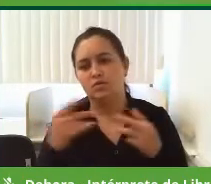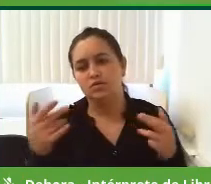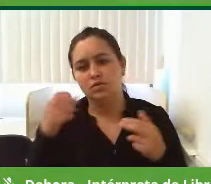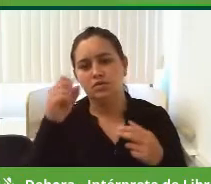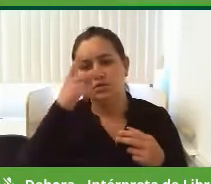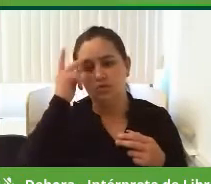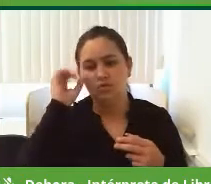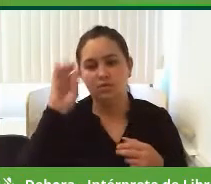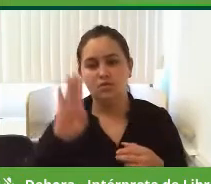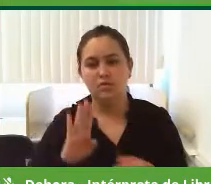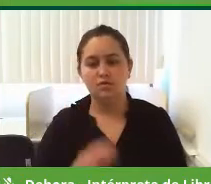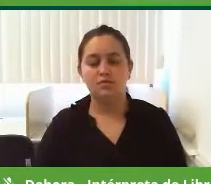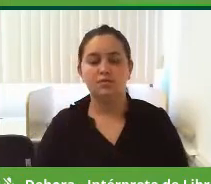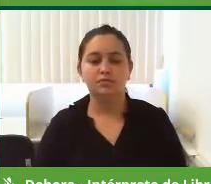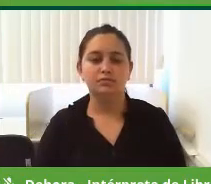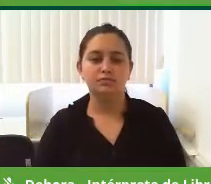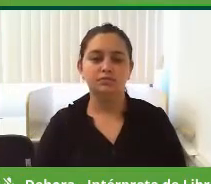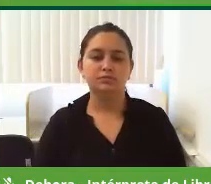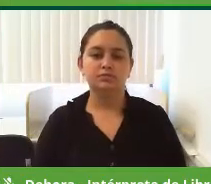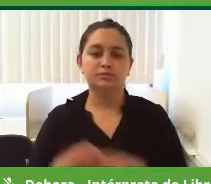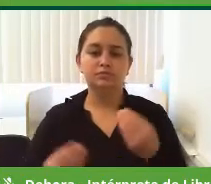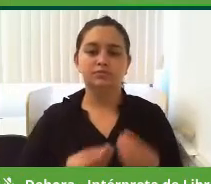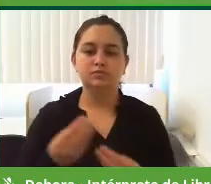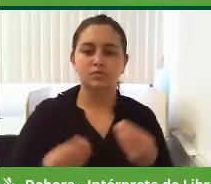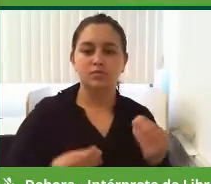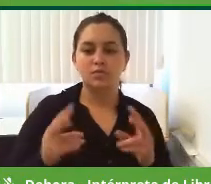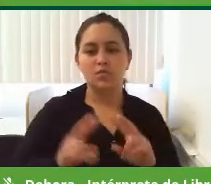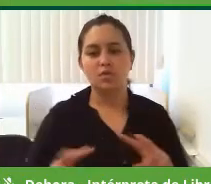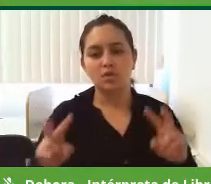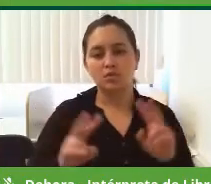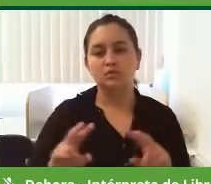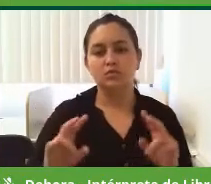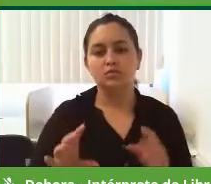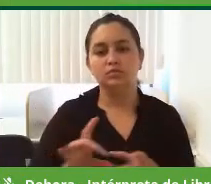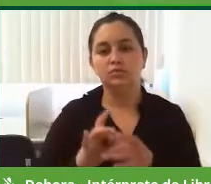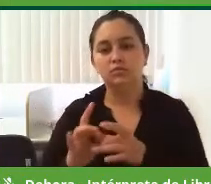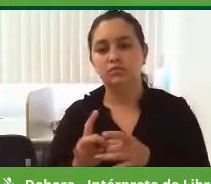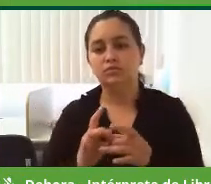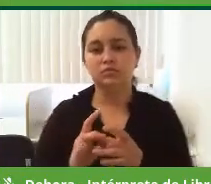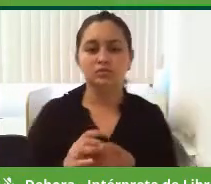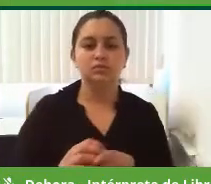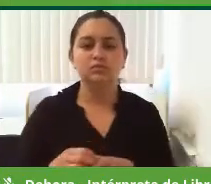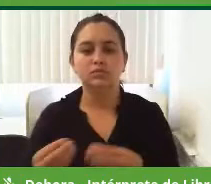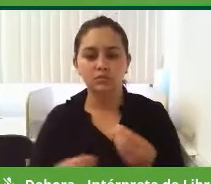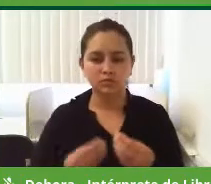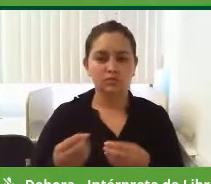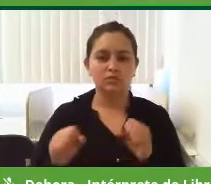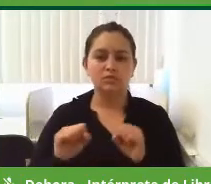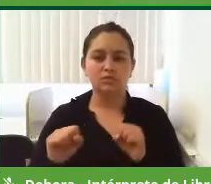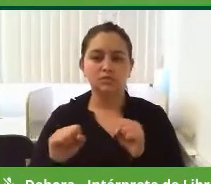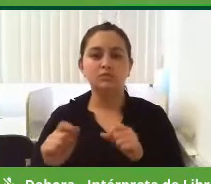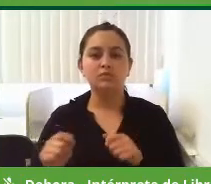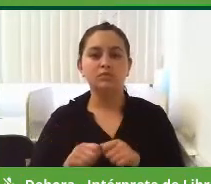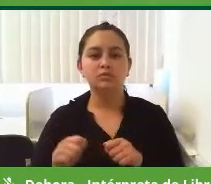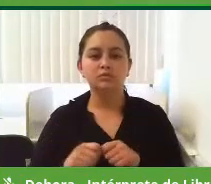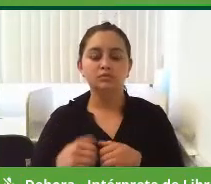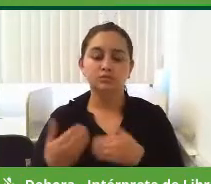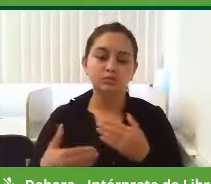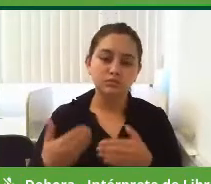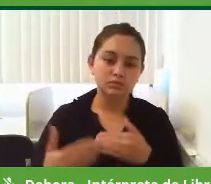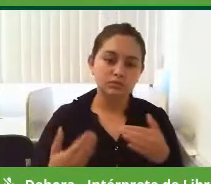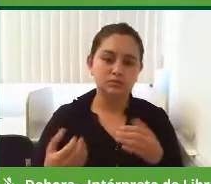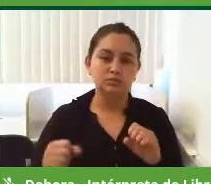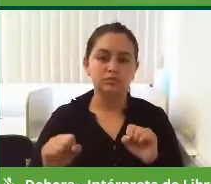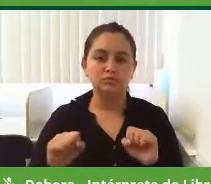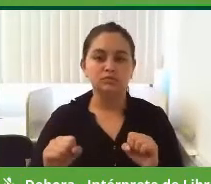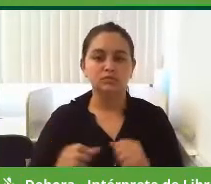-bentenses. como o senhor vê essas parcerias da Univílio com a prefeitura, de que forma é possível potencializar, de que maneira a gente